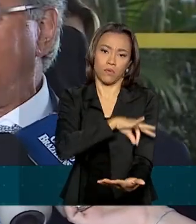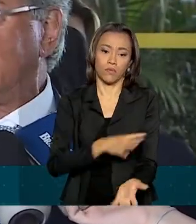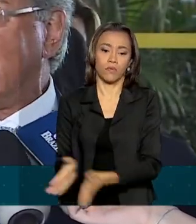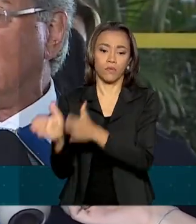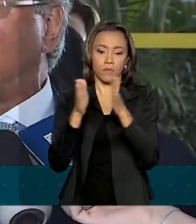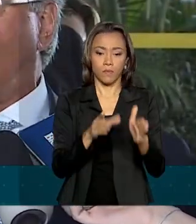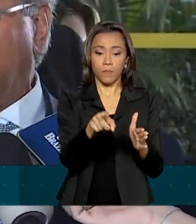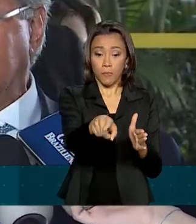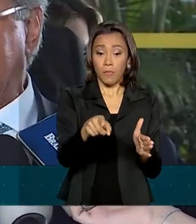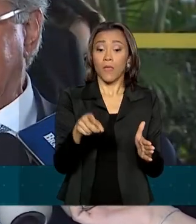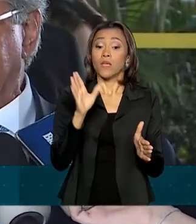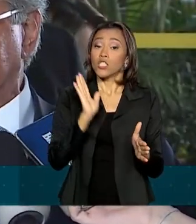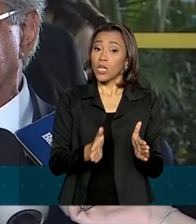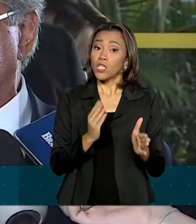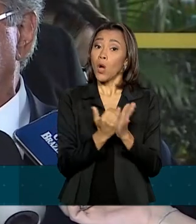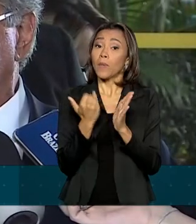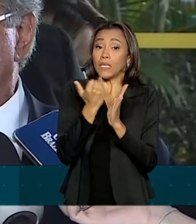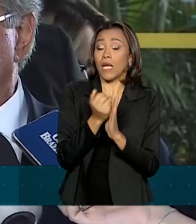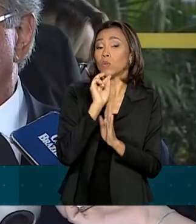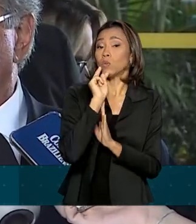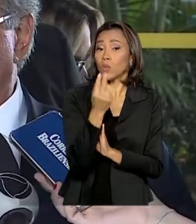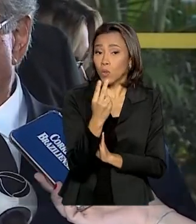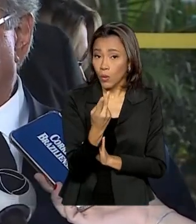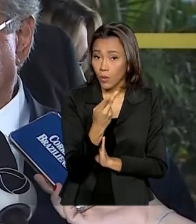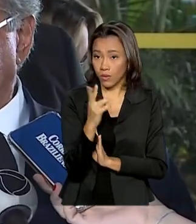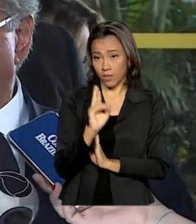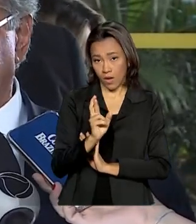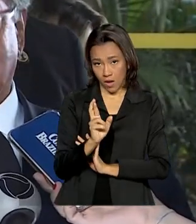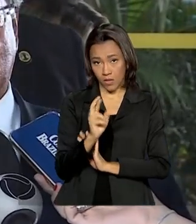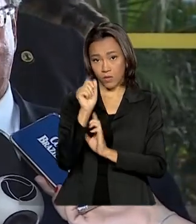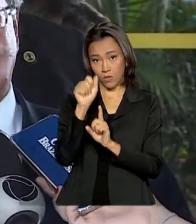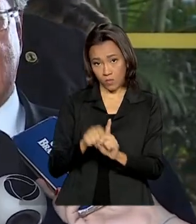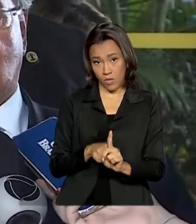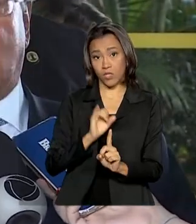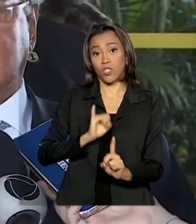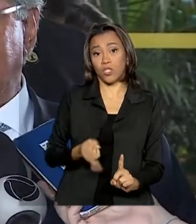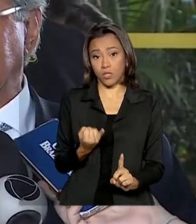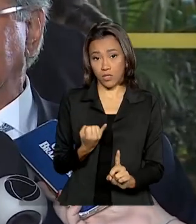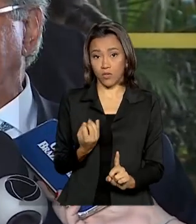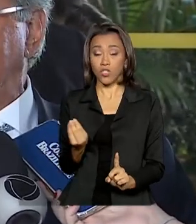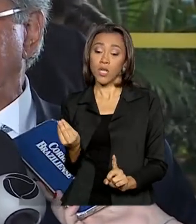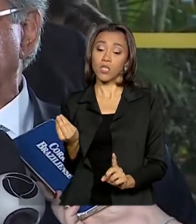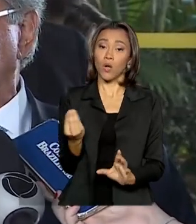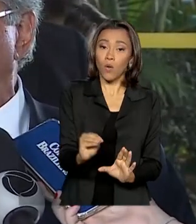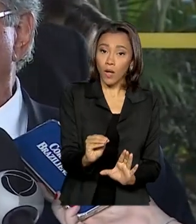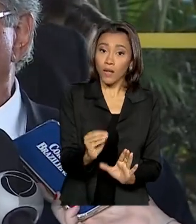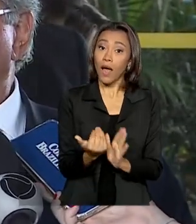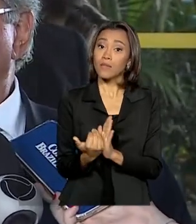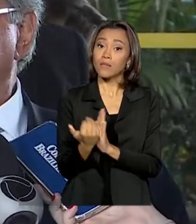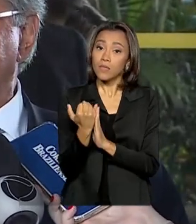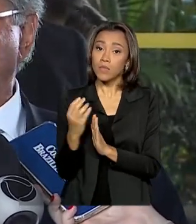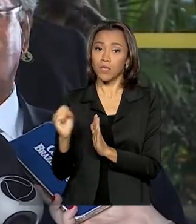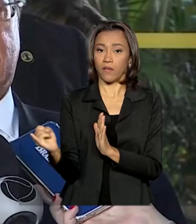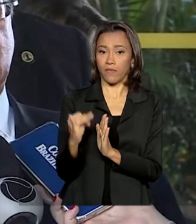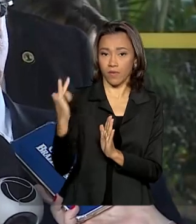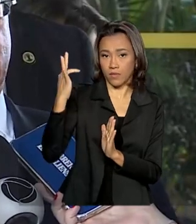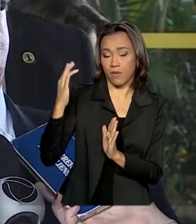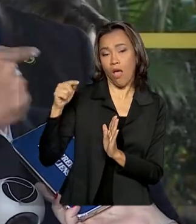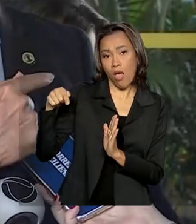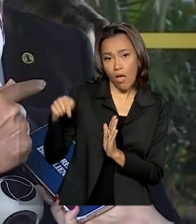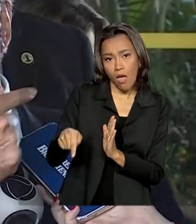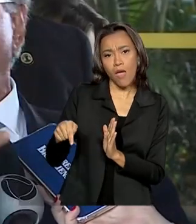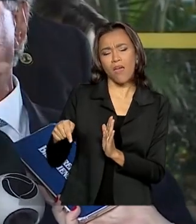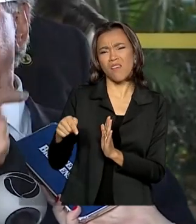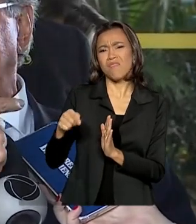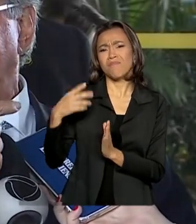presidente já tinha aumentado em R$ 2,00 em janeiro. Ele já tinha botado R$ 2,00 acima da inflação para pagar justamente o